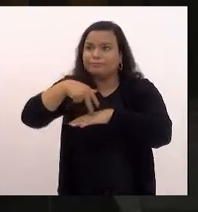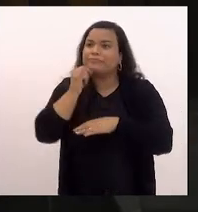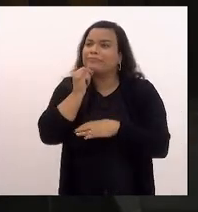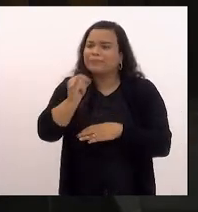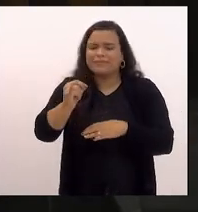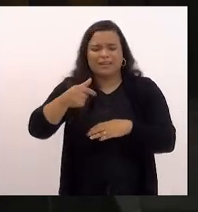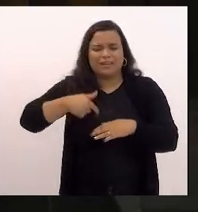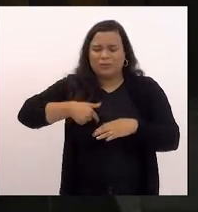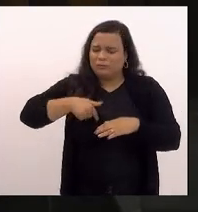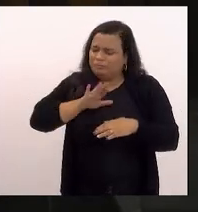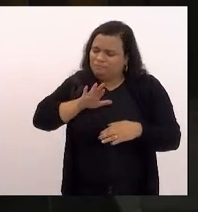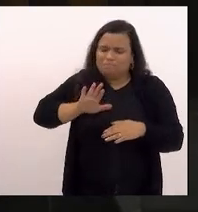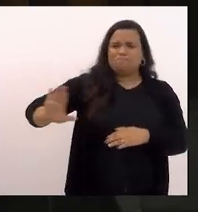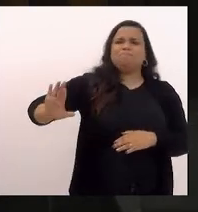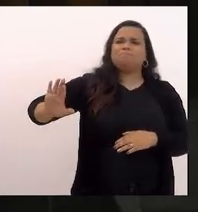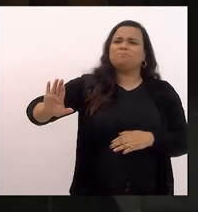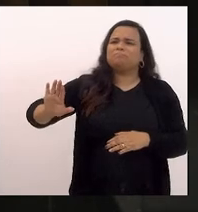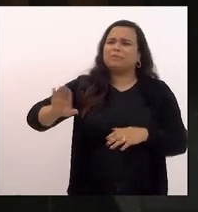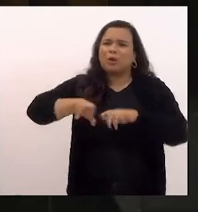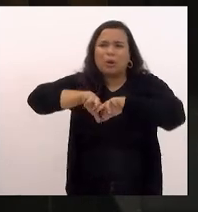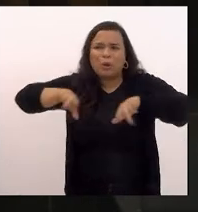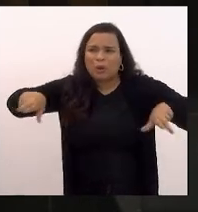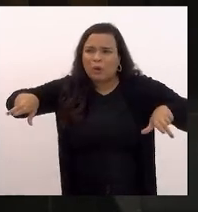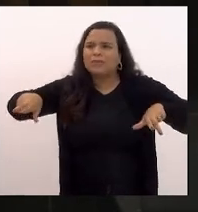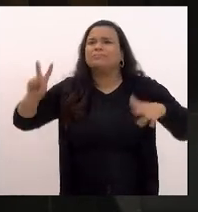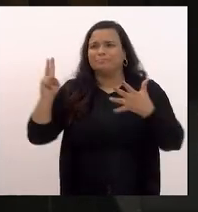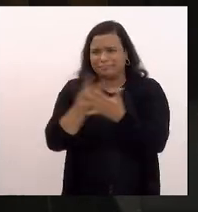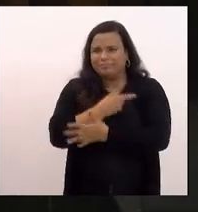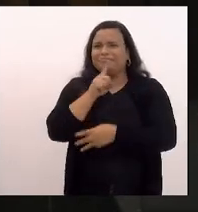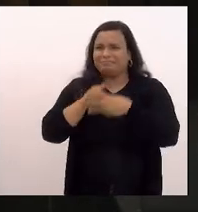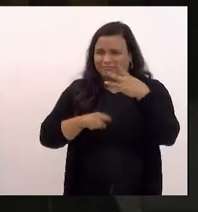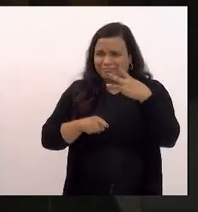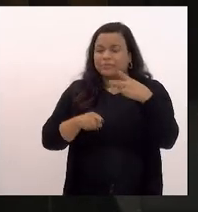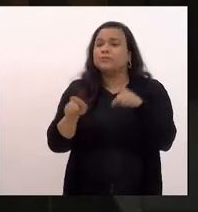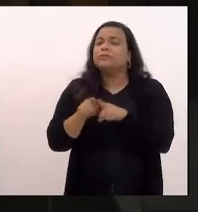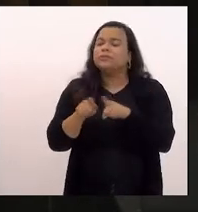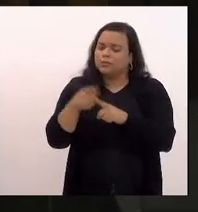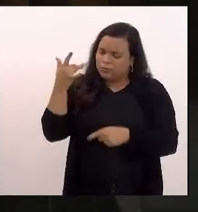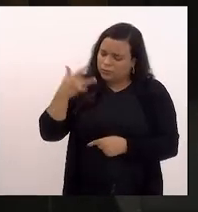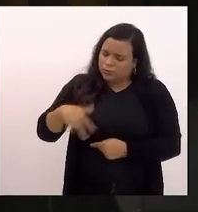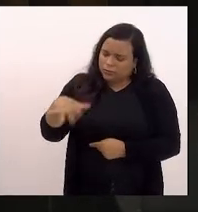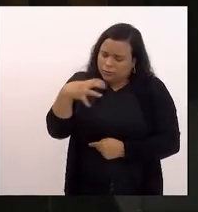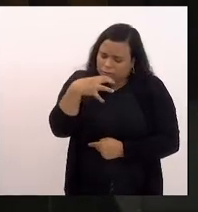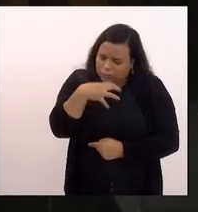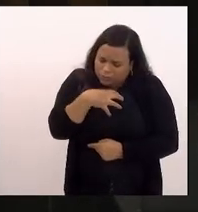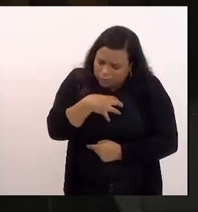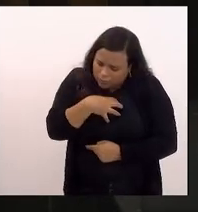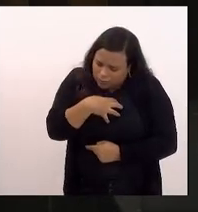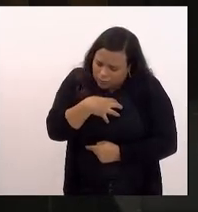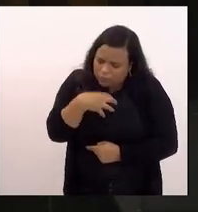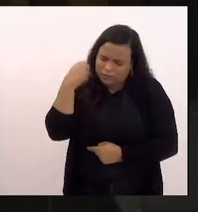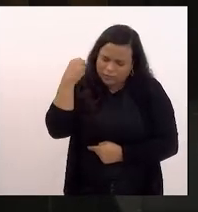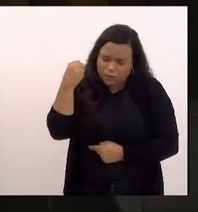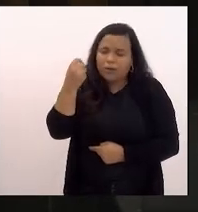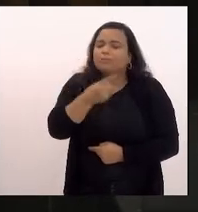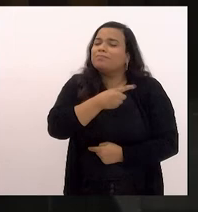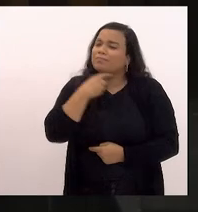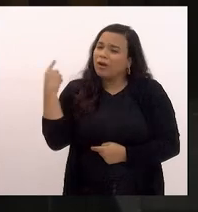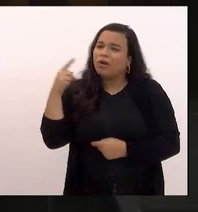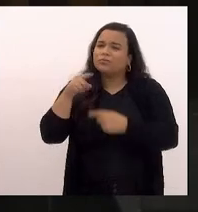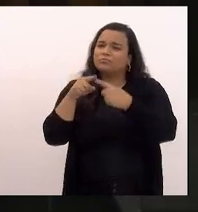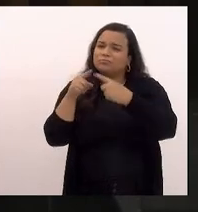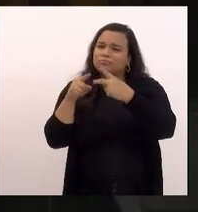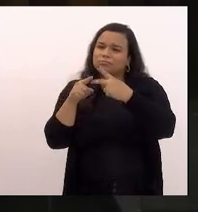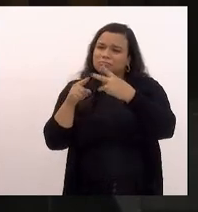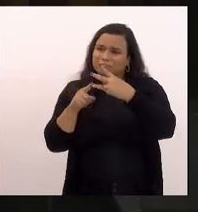barbárie lamentar profundamente a morte de Iago lamentar profundamente essas três ações bárbaras